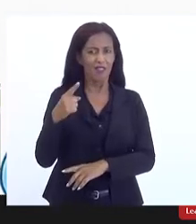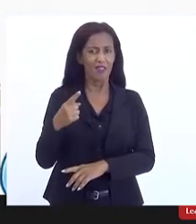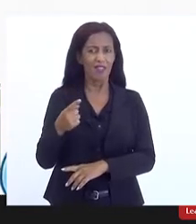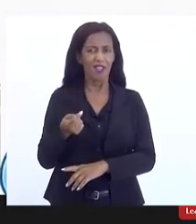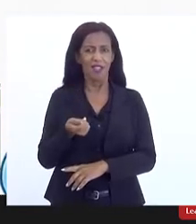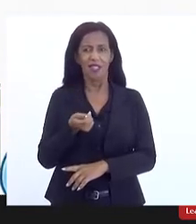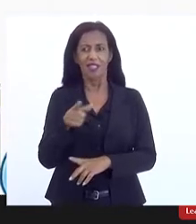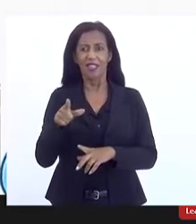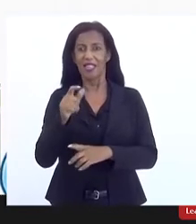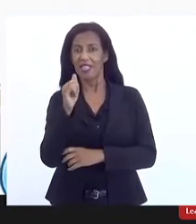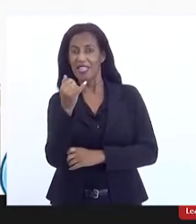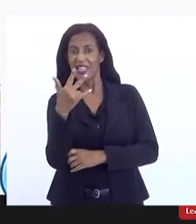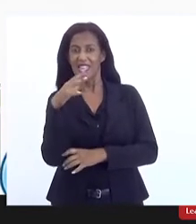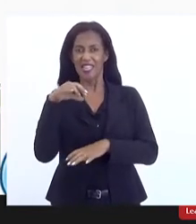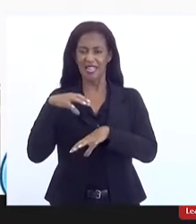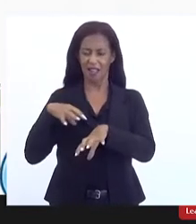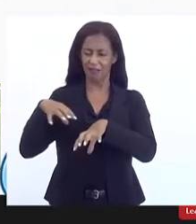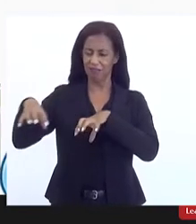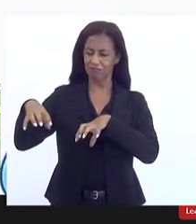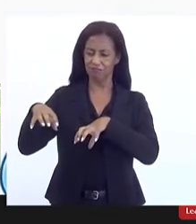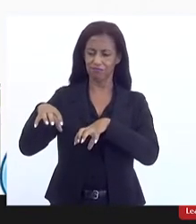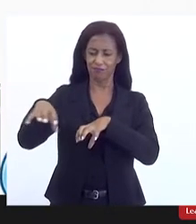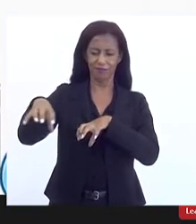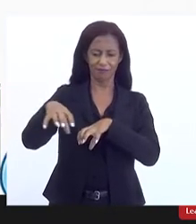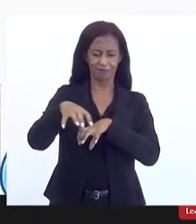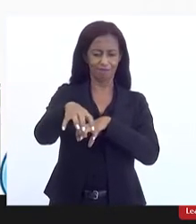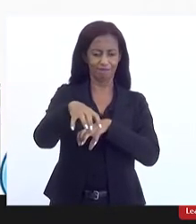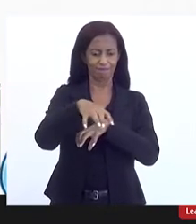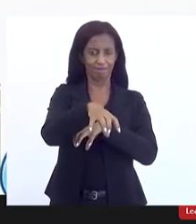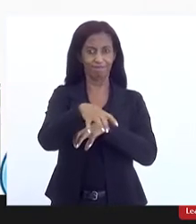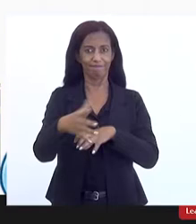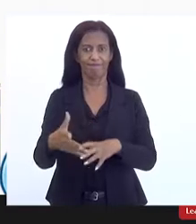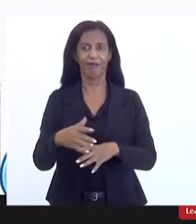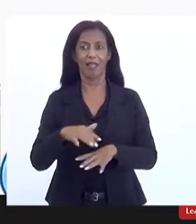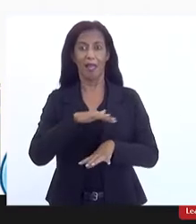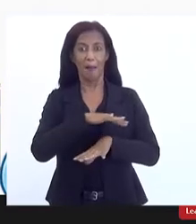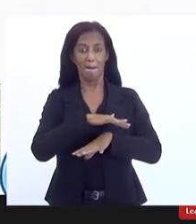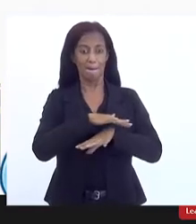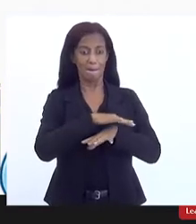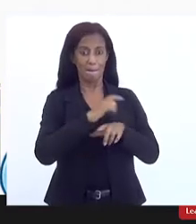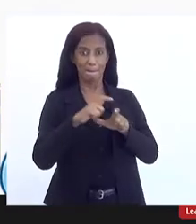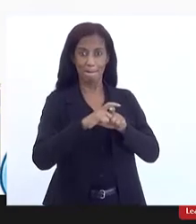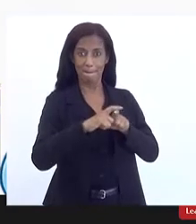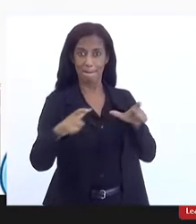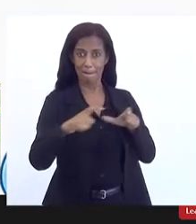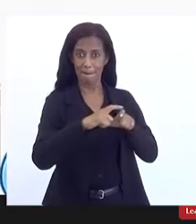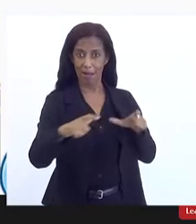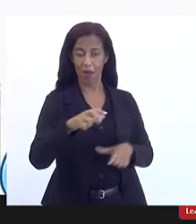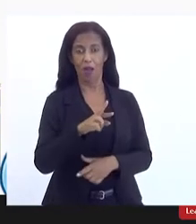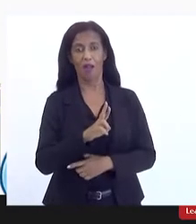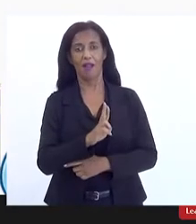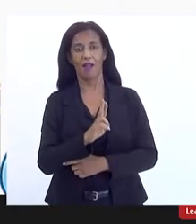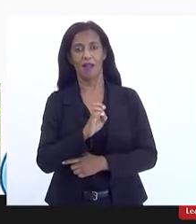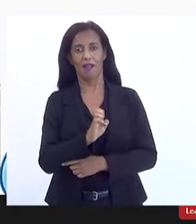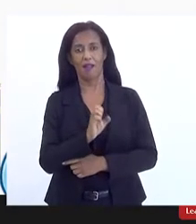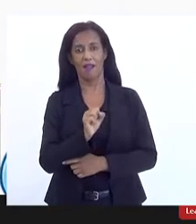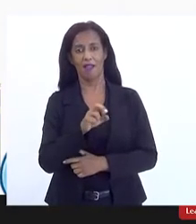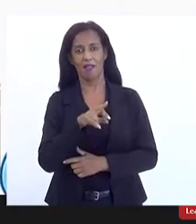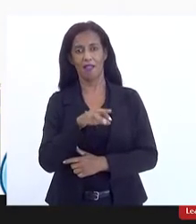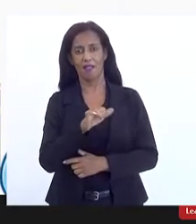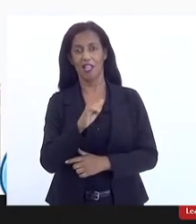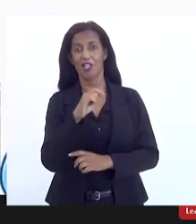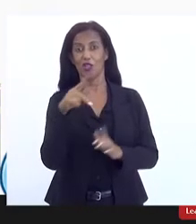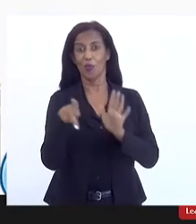nós temos ilhas de mata sendo que a maior ilha é justamente na região de Resende Itatiaia onde tem o próprio Parque